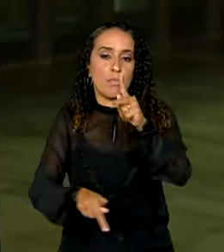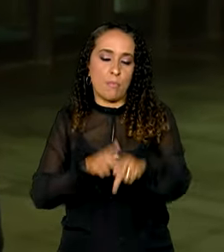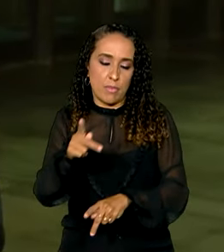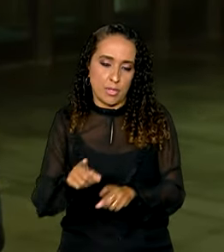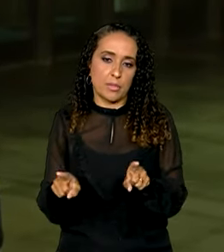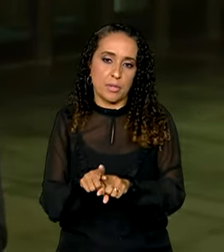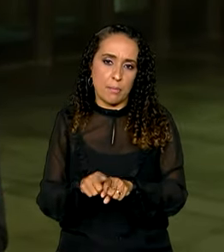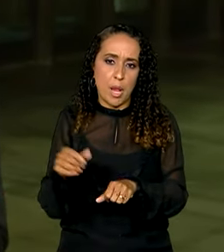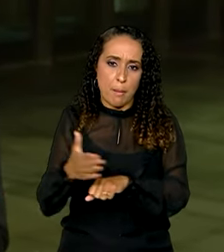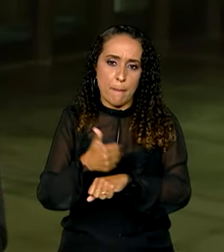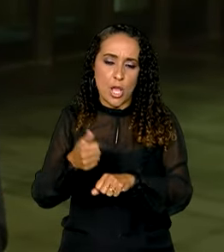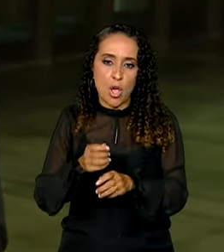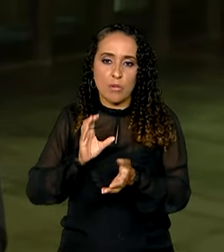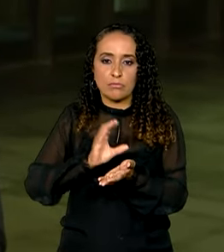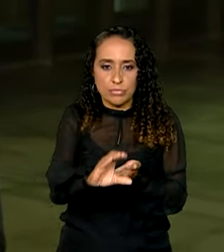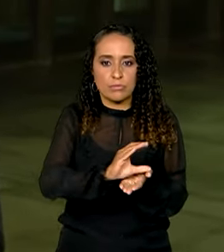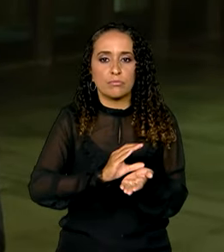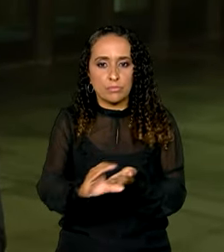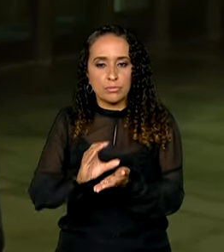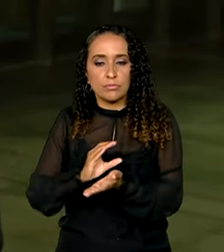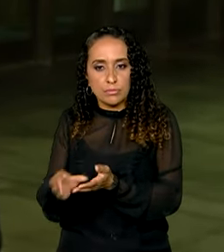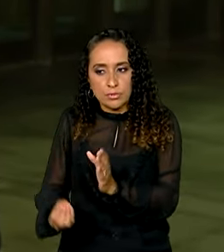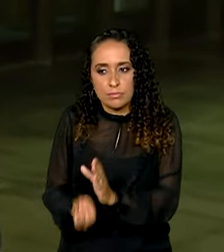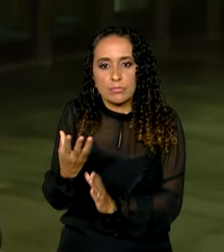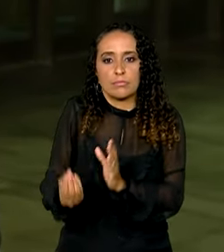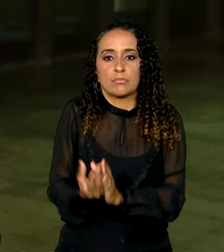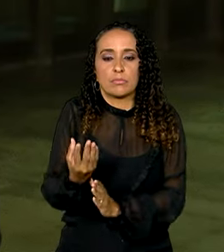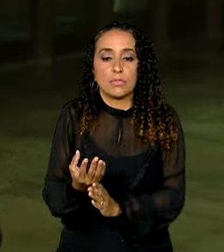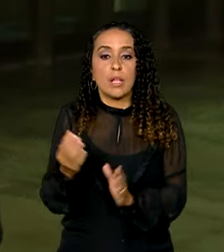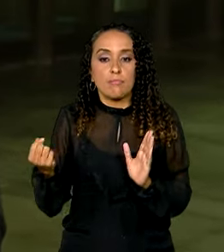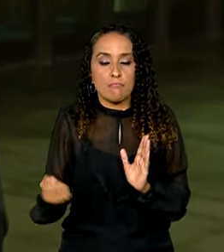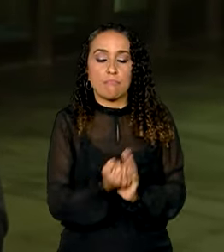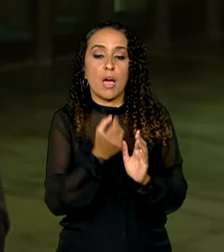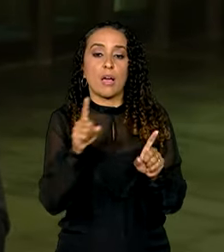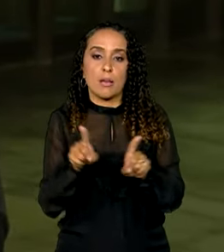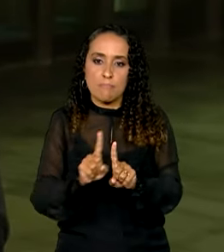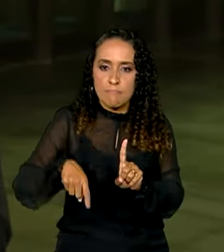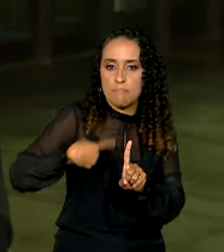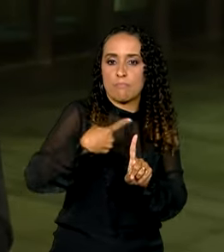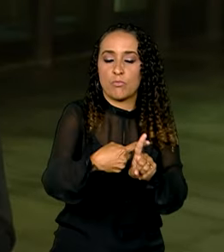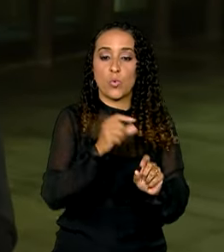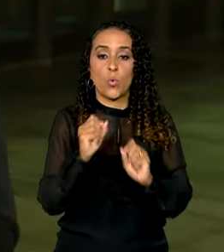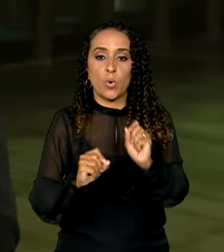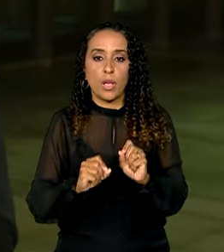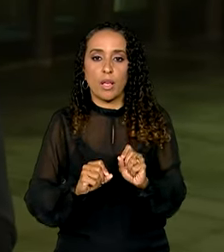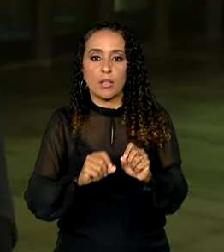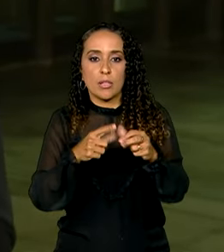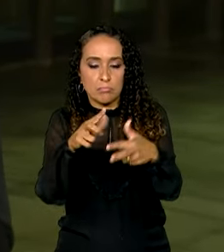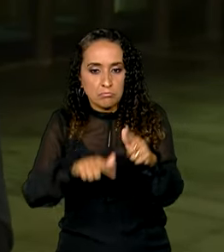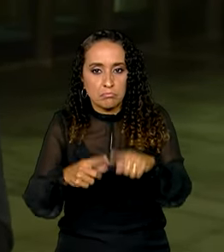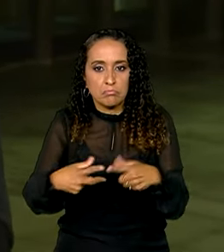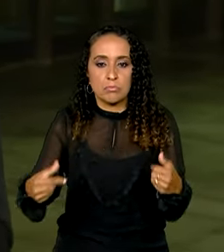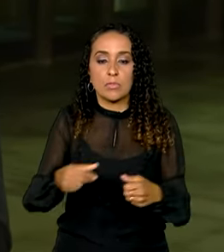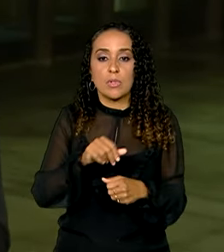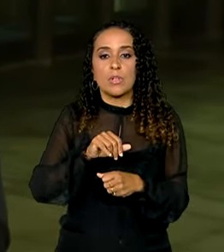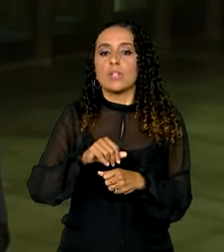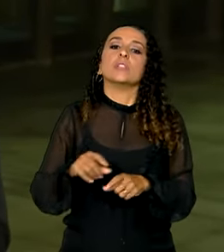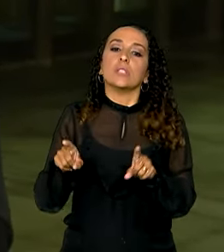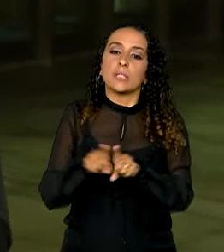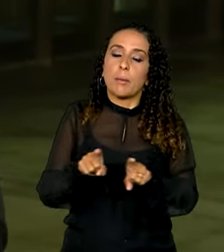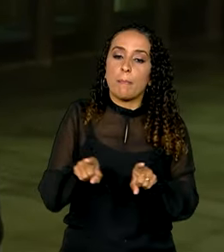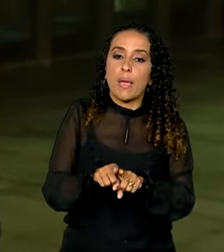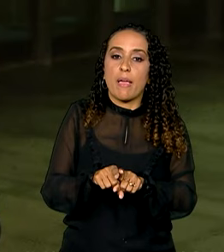também da melhora dos investimentos produtivos, o que acaba impactando positivamente o produto interno bruto, o